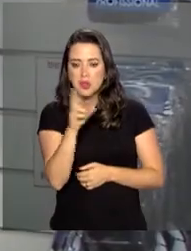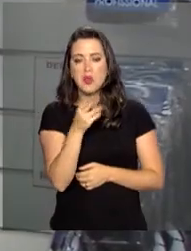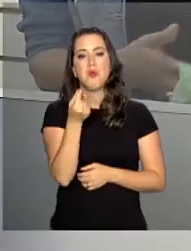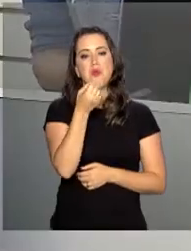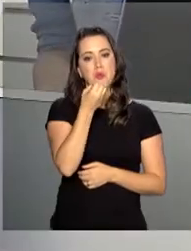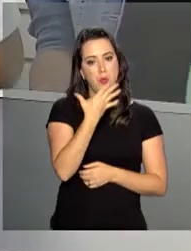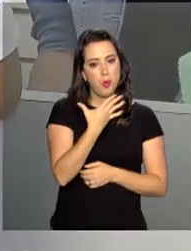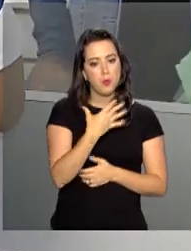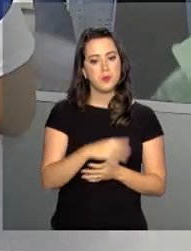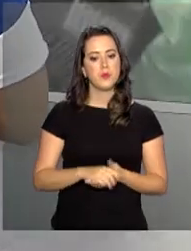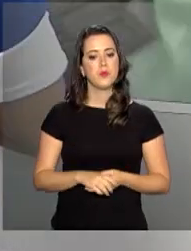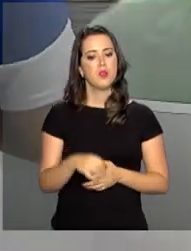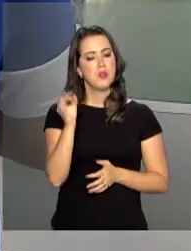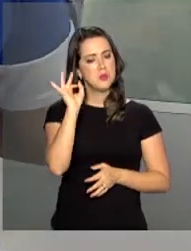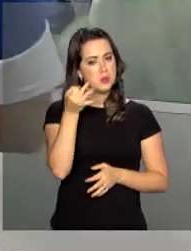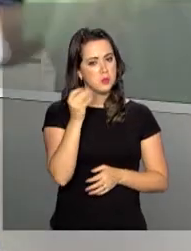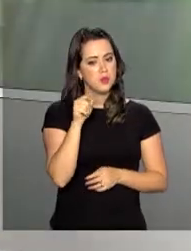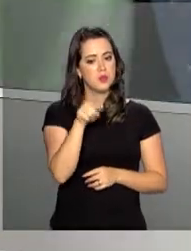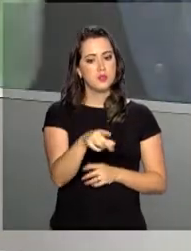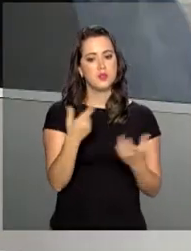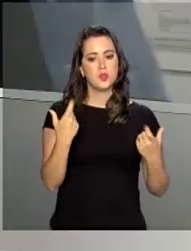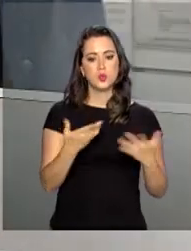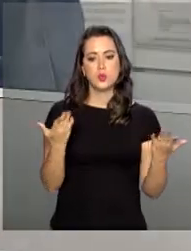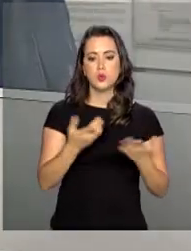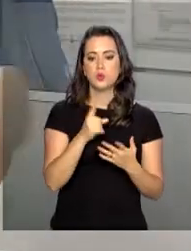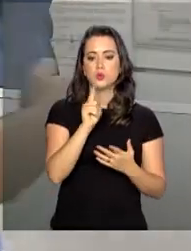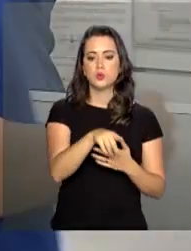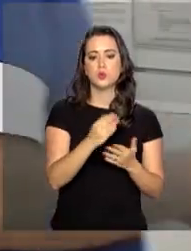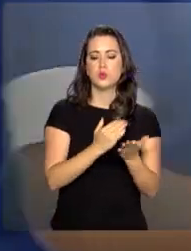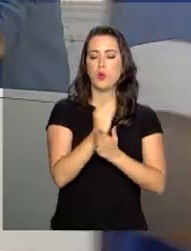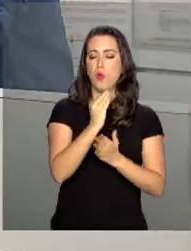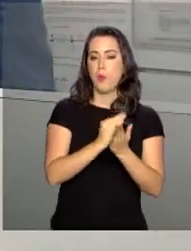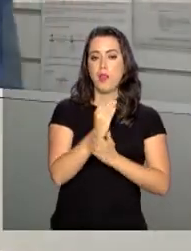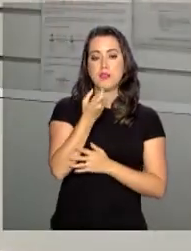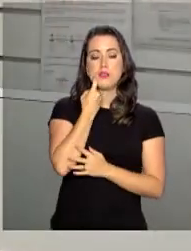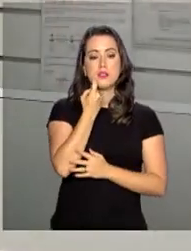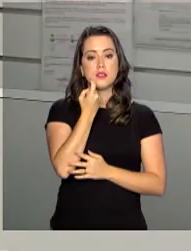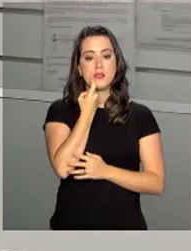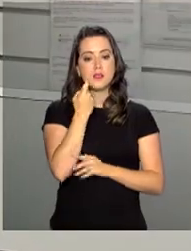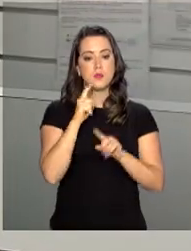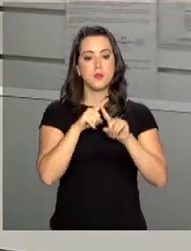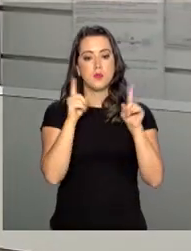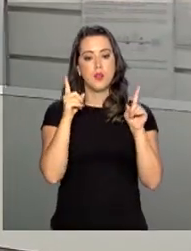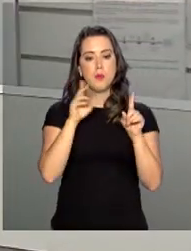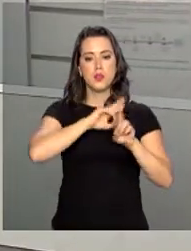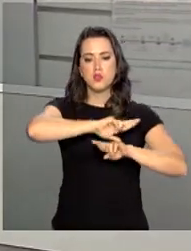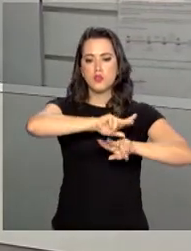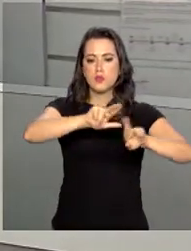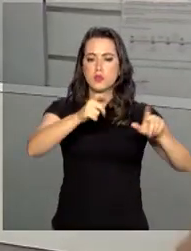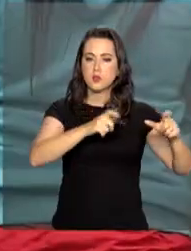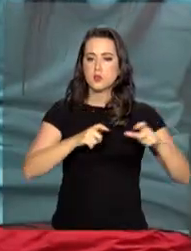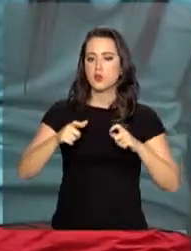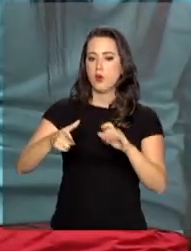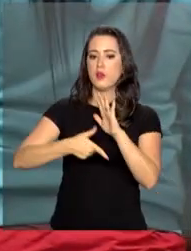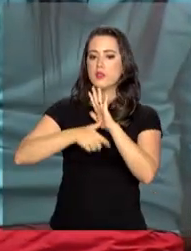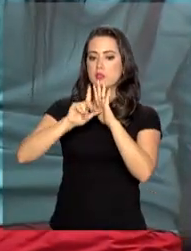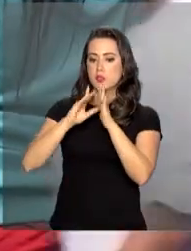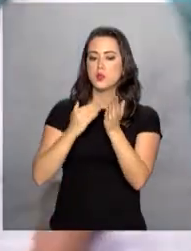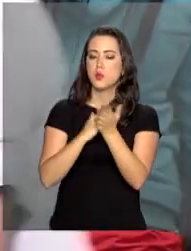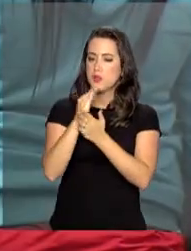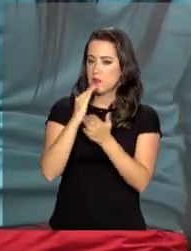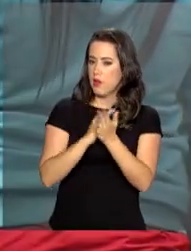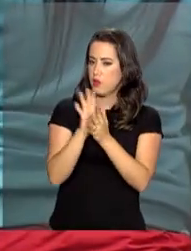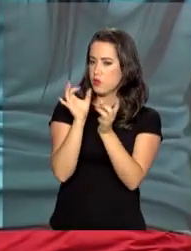Muito bom. Oficialmente, as ofertas desta Black Friday começam nesta sexta-feira, mas muitas lojas anteciparam a data